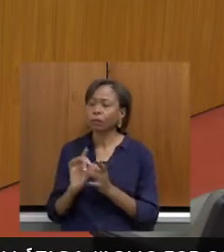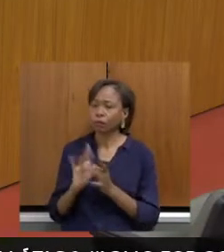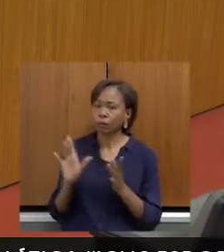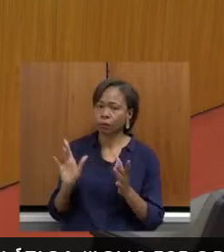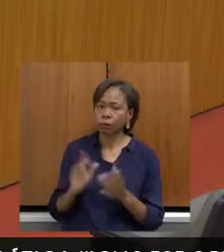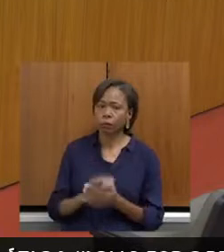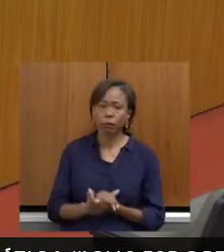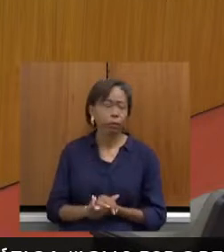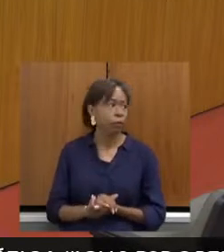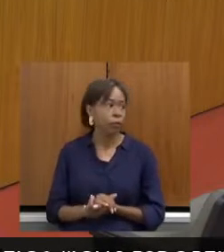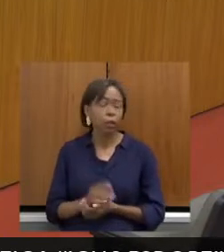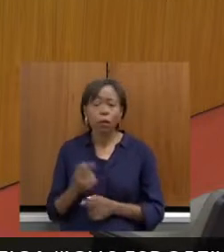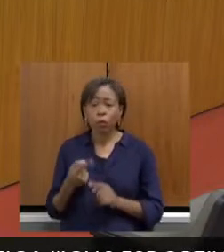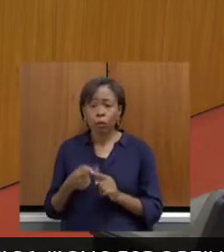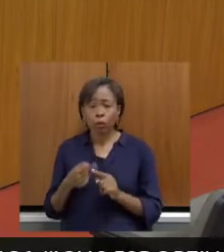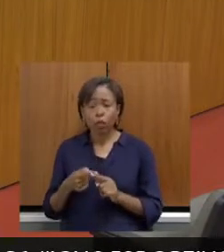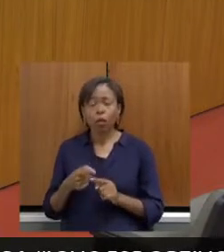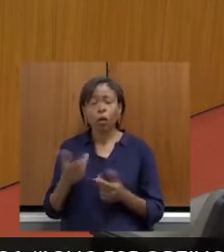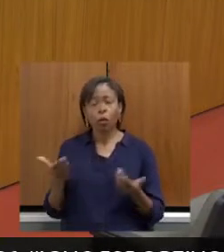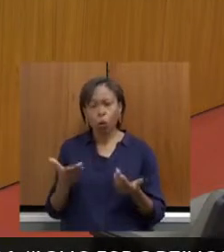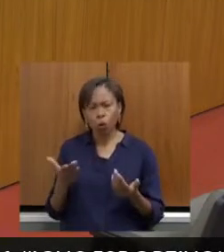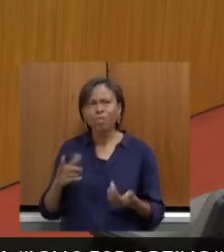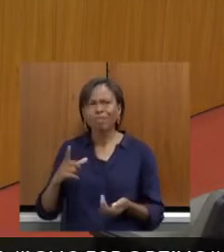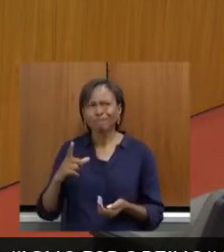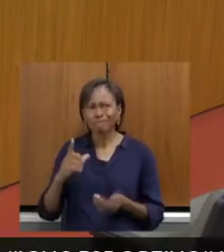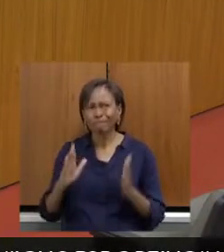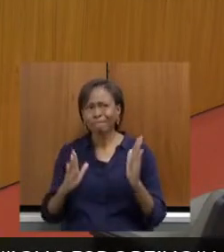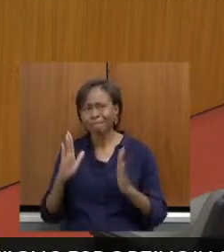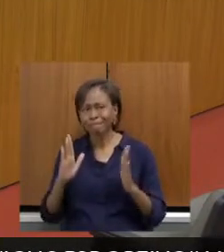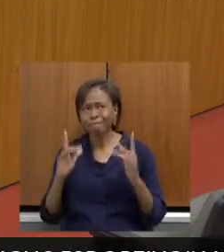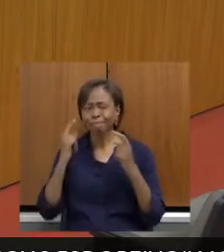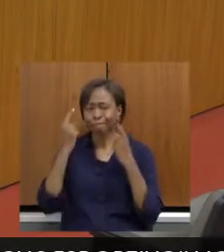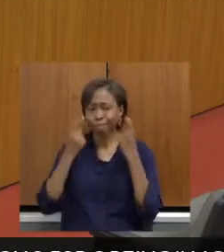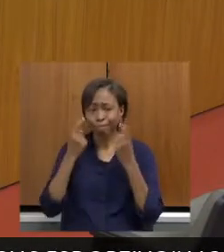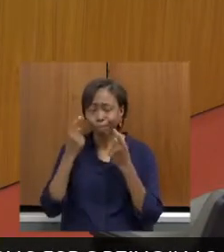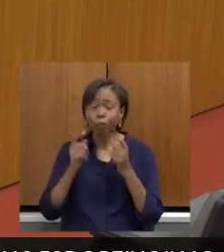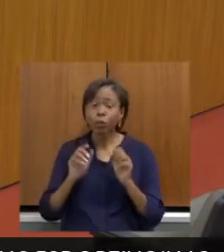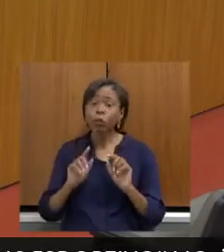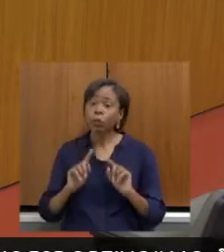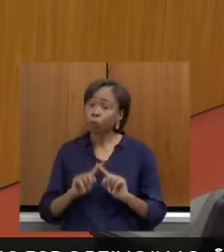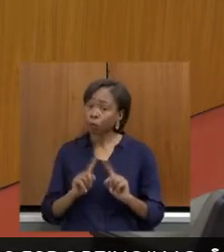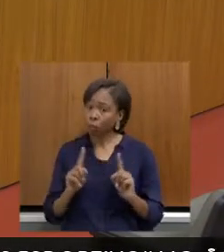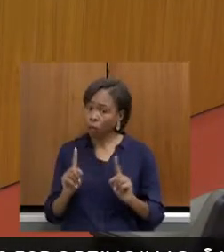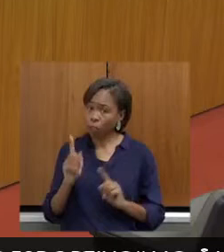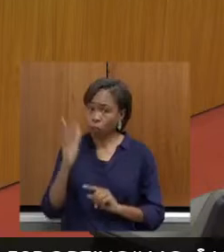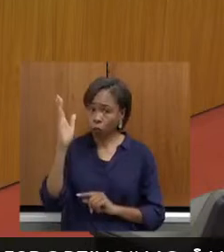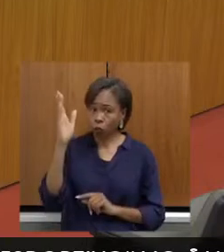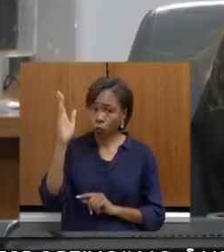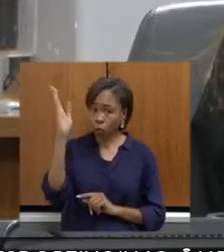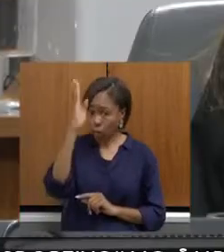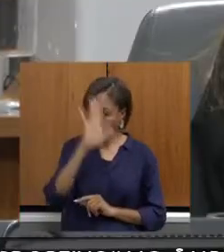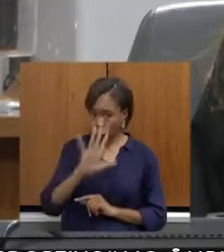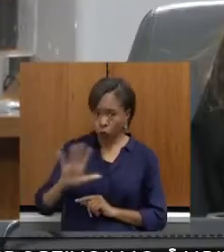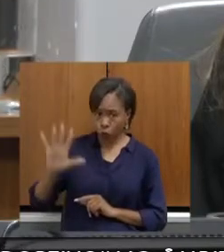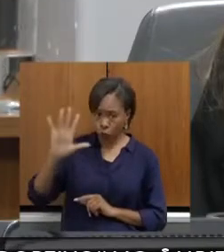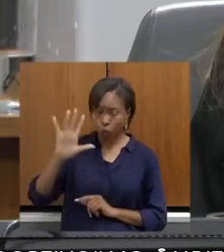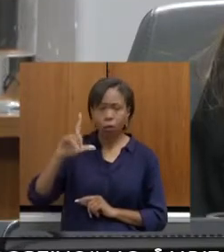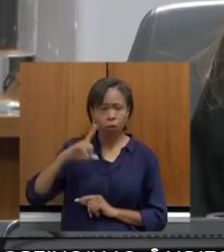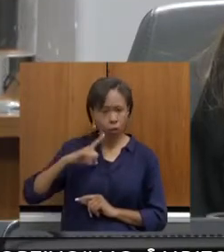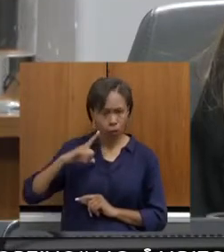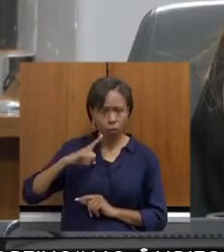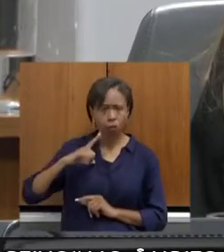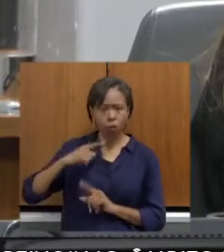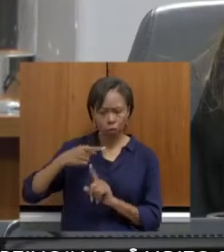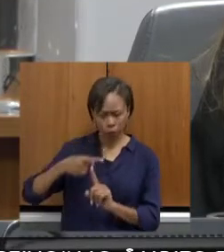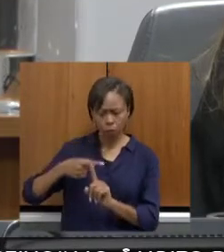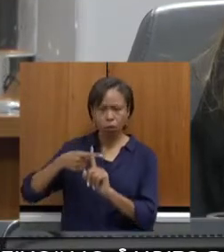Porque, apesar de todo esse cenário preocupante que nós temos, temos aí, a nível nacional, um cenário muito positivo, porque, afinal